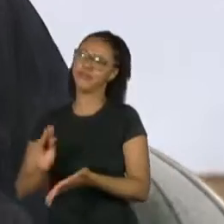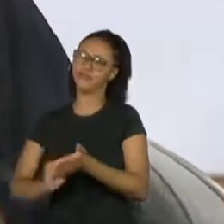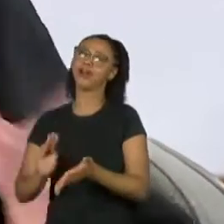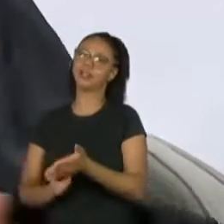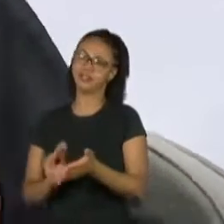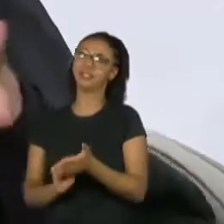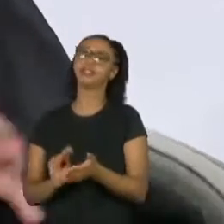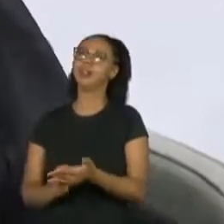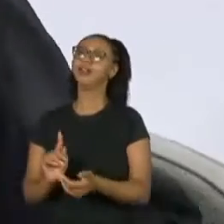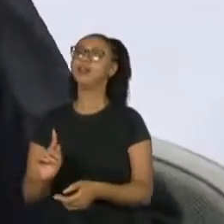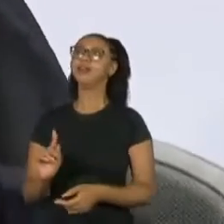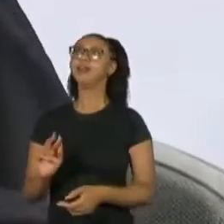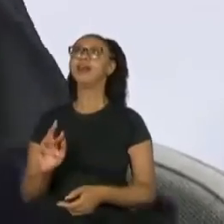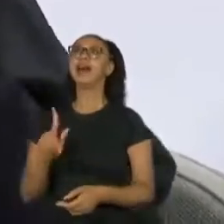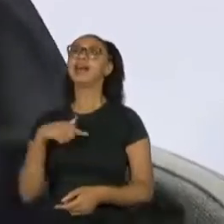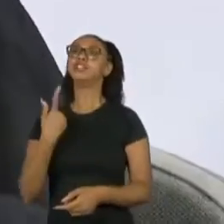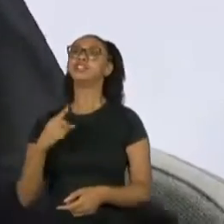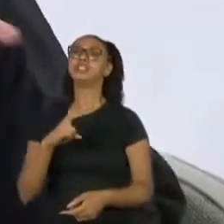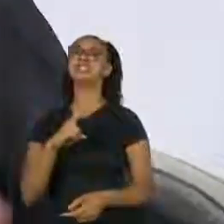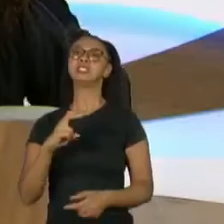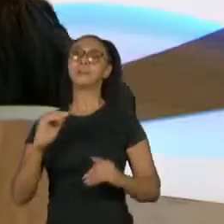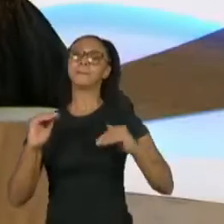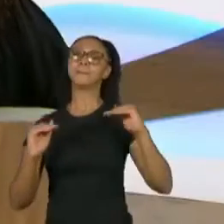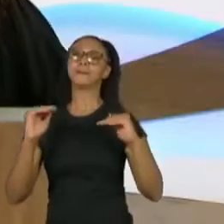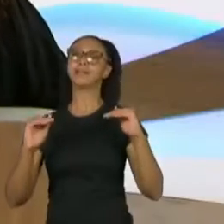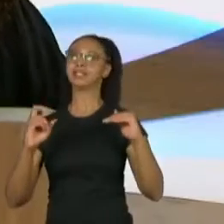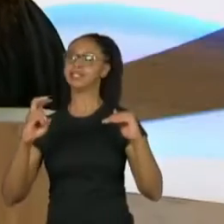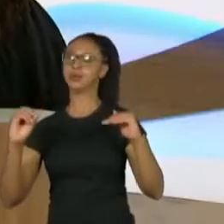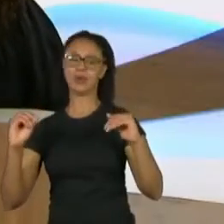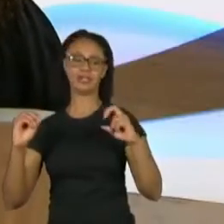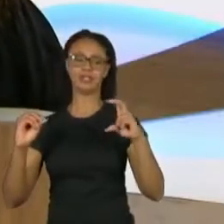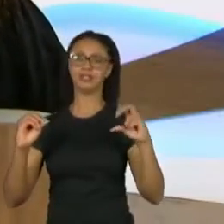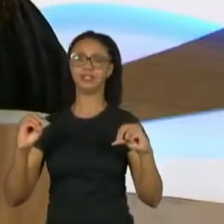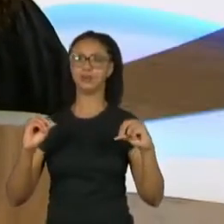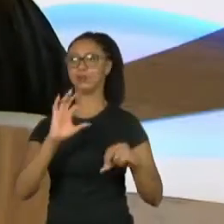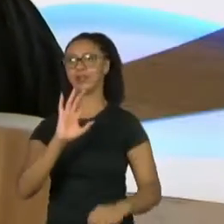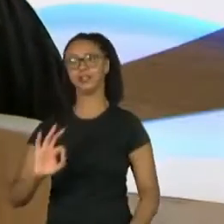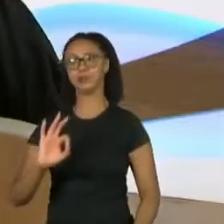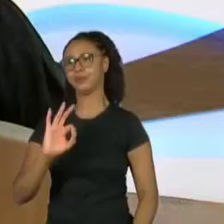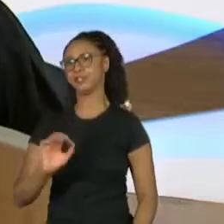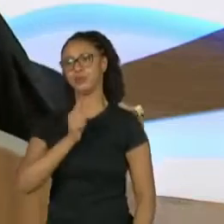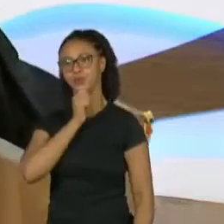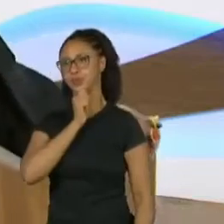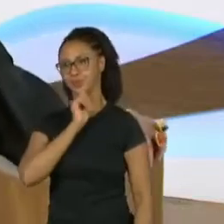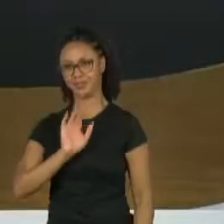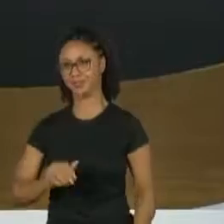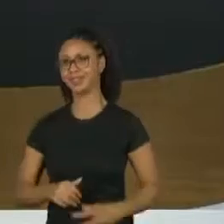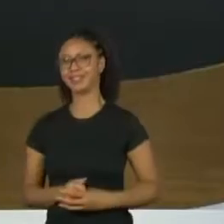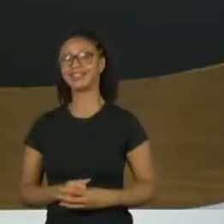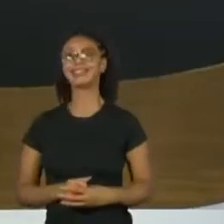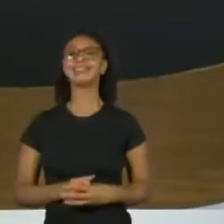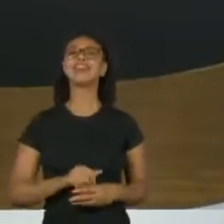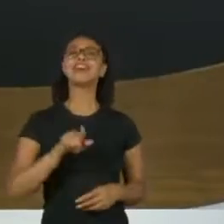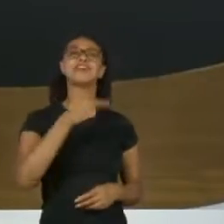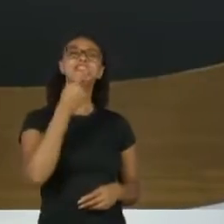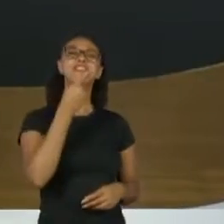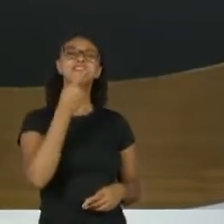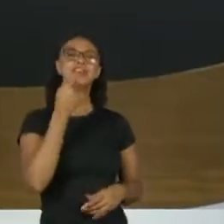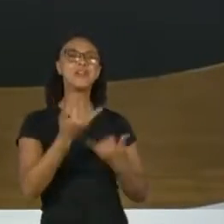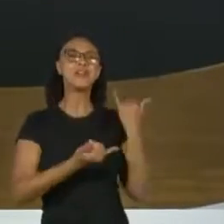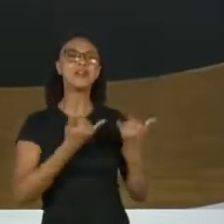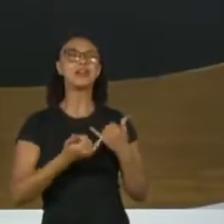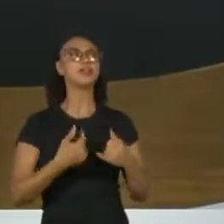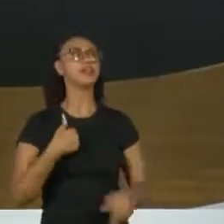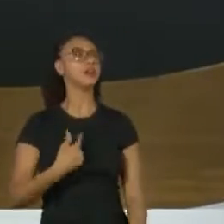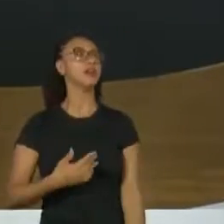Ainda não estamos, ainda não está 50 meio a meio. é o caminho inicial. Você falou brincando que você não aguentava mais ser